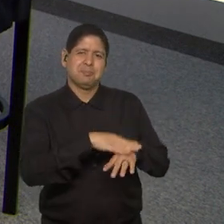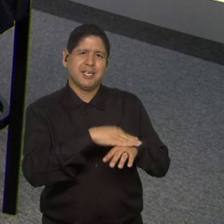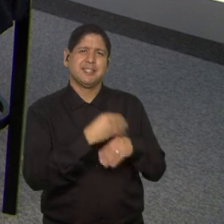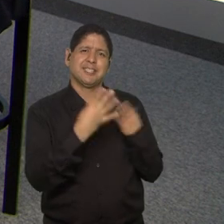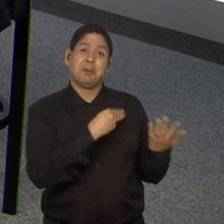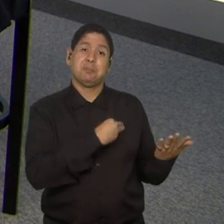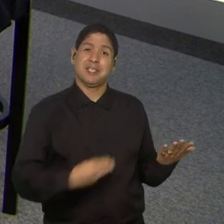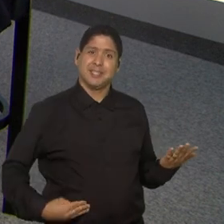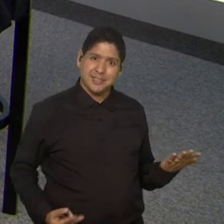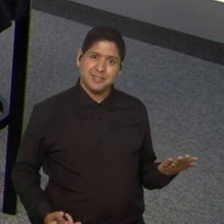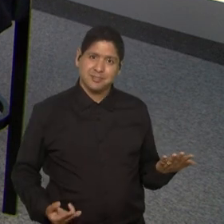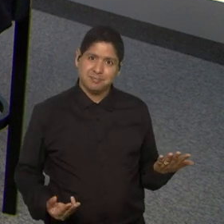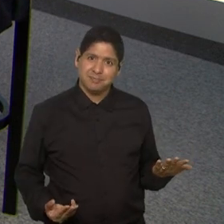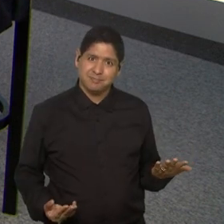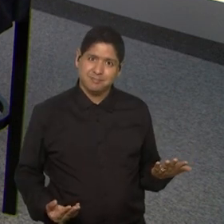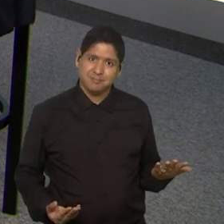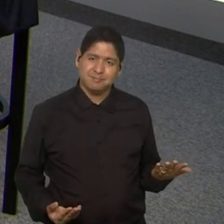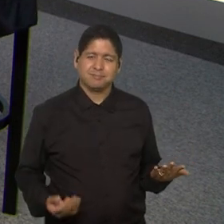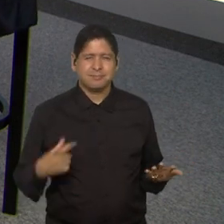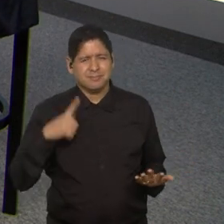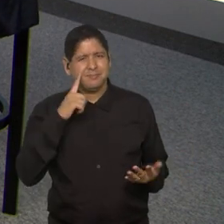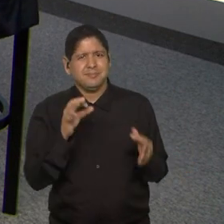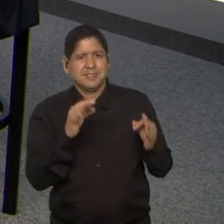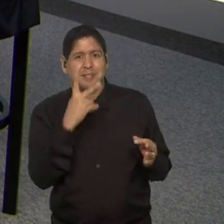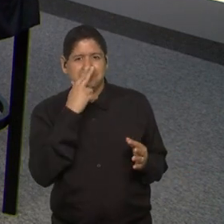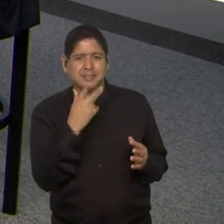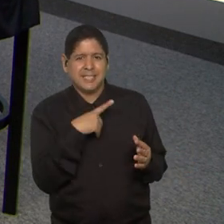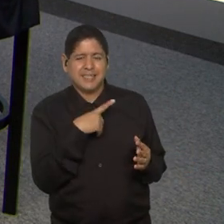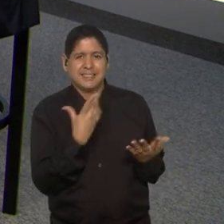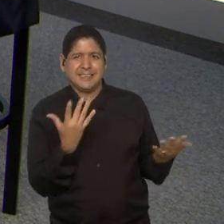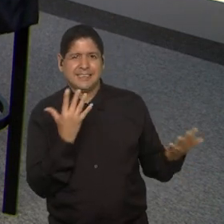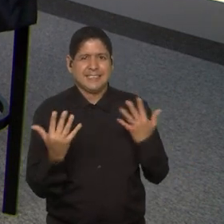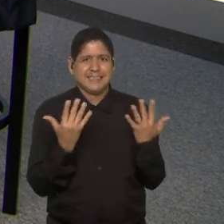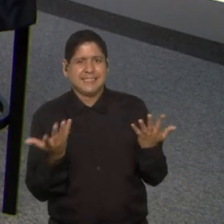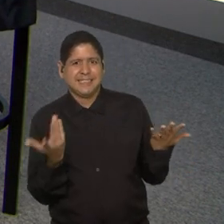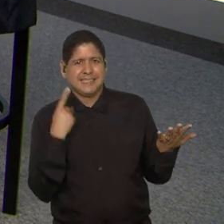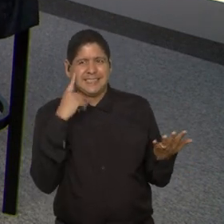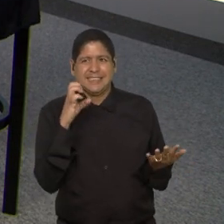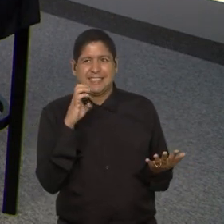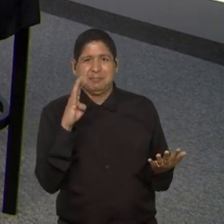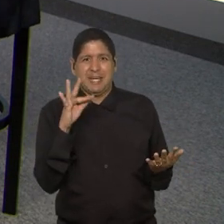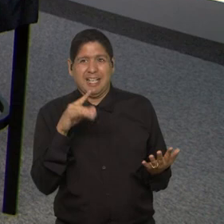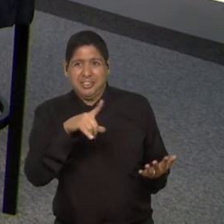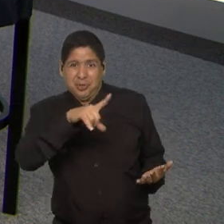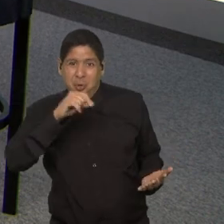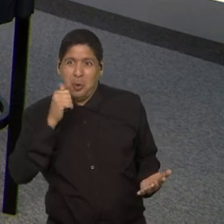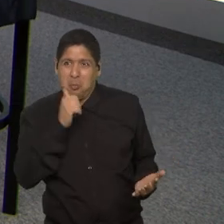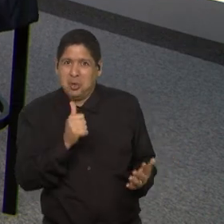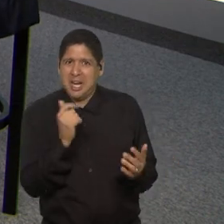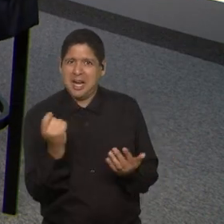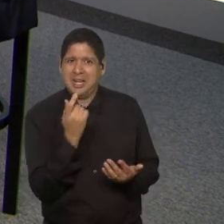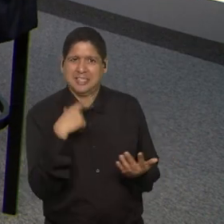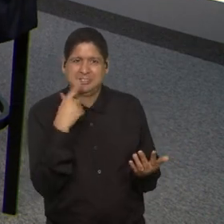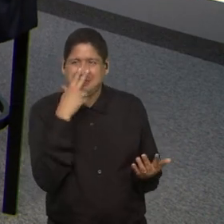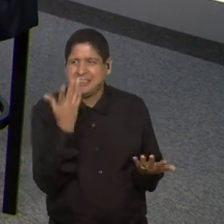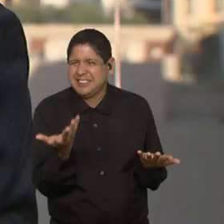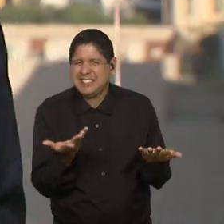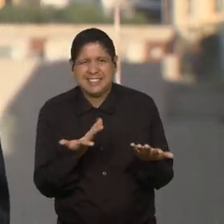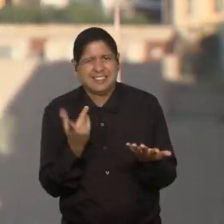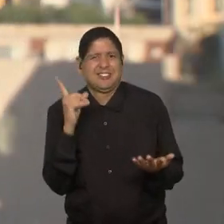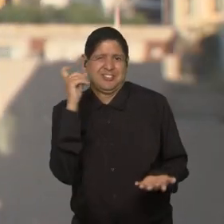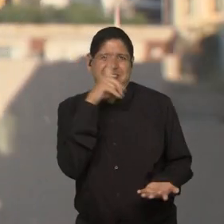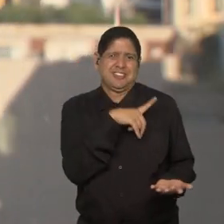ministra. Você até está me botando uma saia justa aqui, eu da CBF escolher uma jogadora, fica uma coisa um pouco